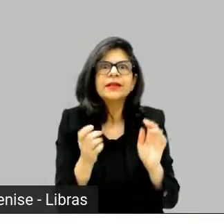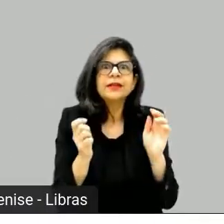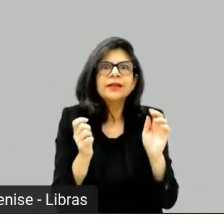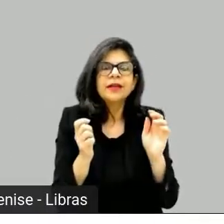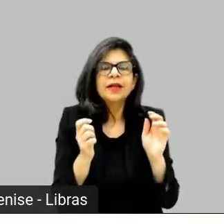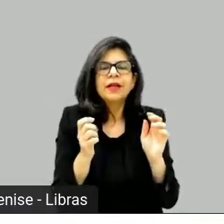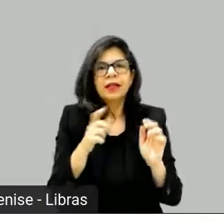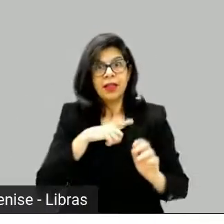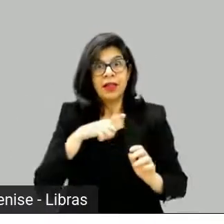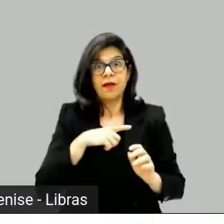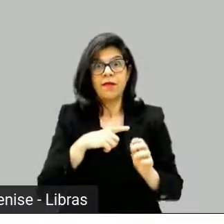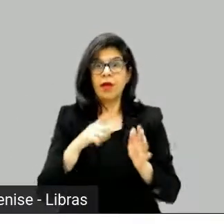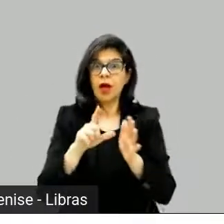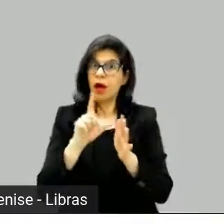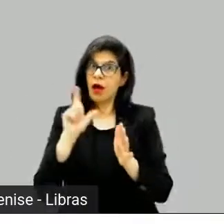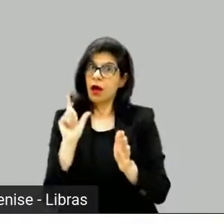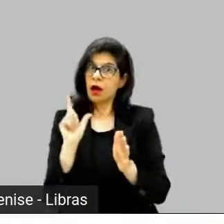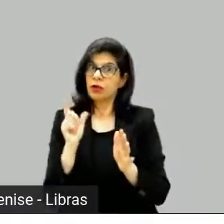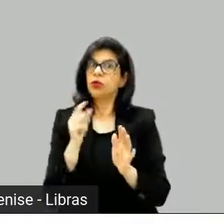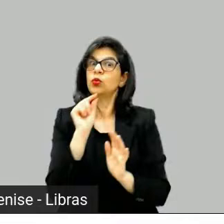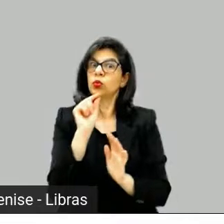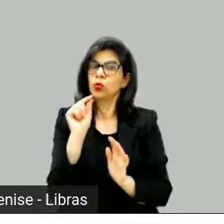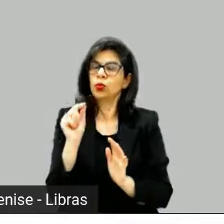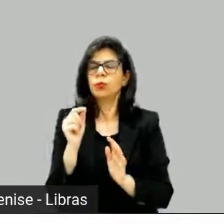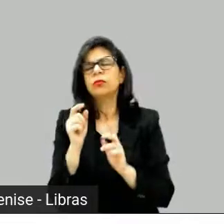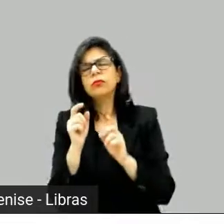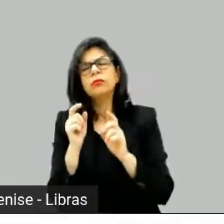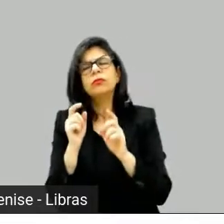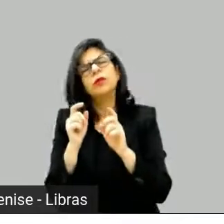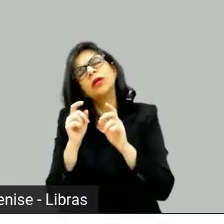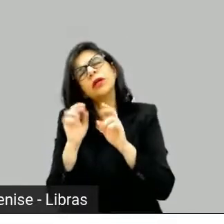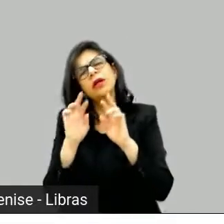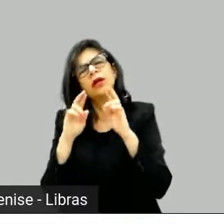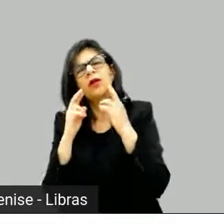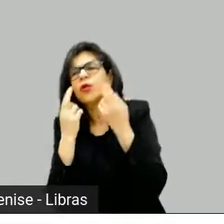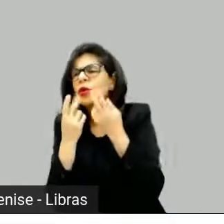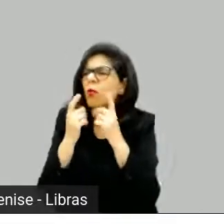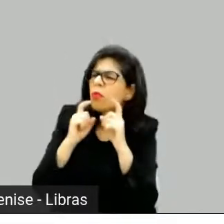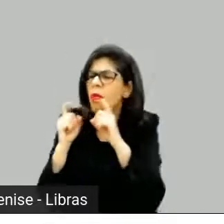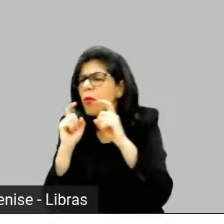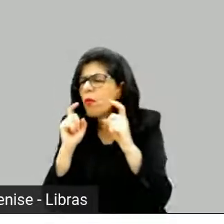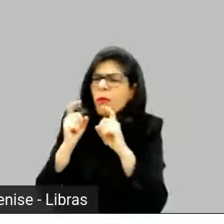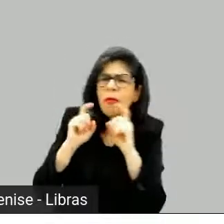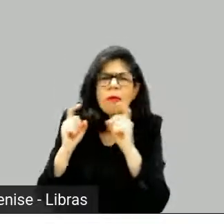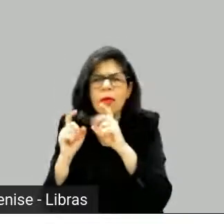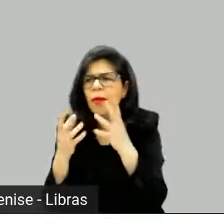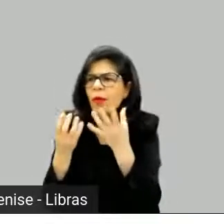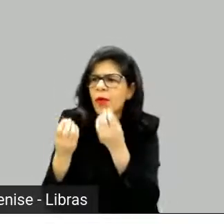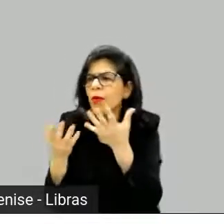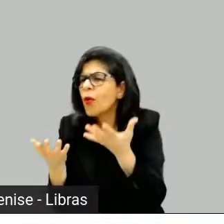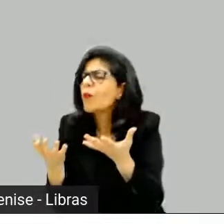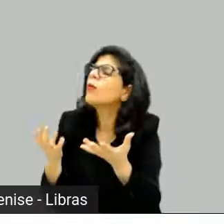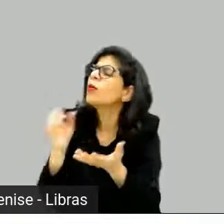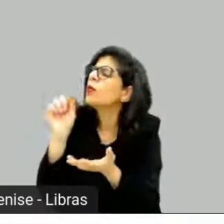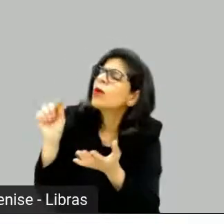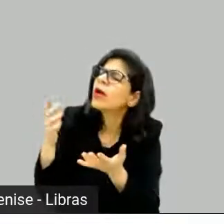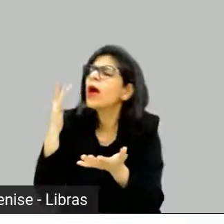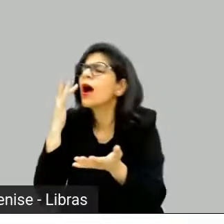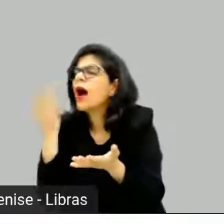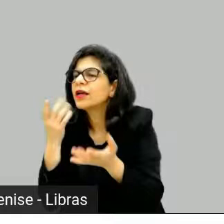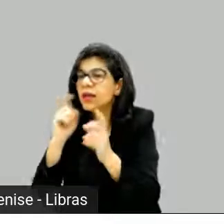aí, assim, eu não dei opiniões e palpites sobre todos os figurinos, mas teve um personagem que foi